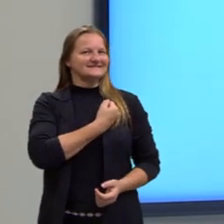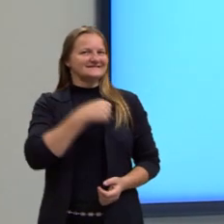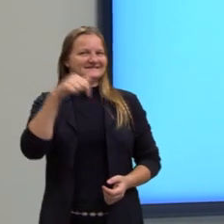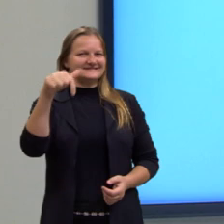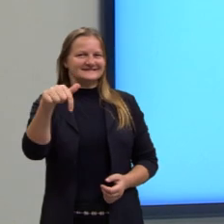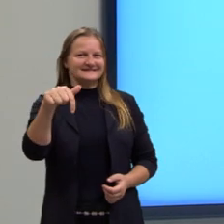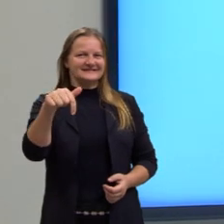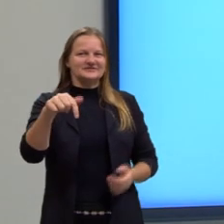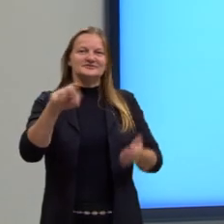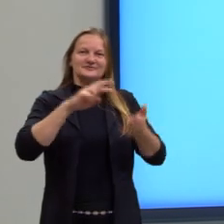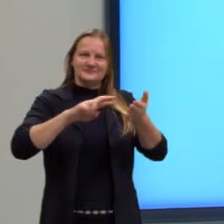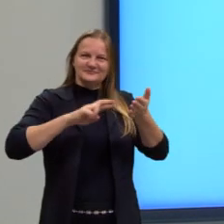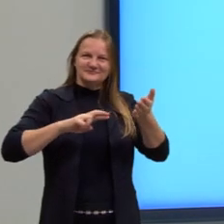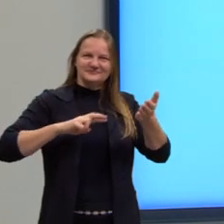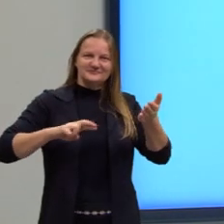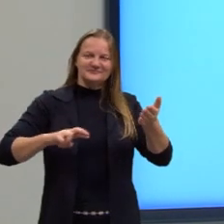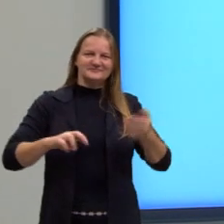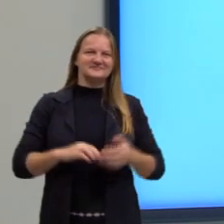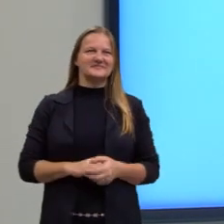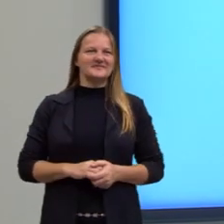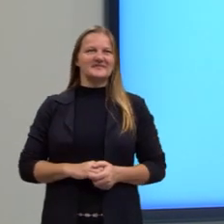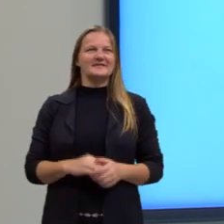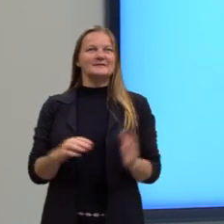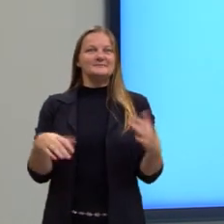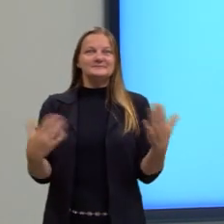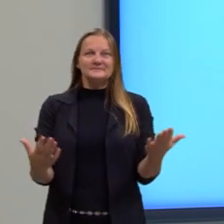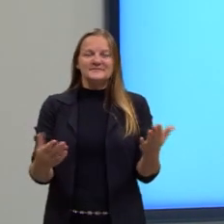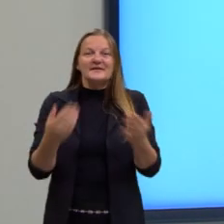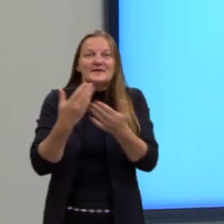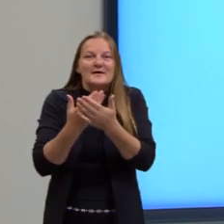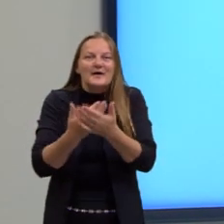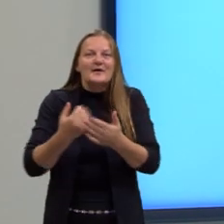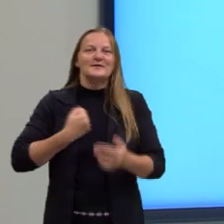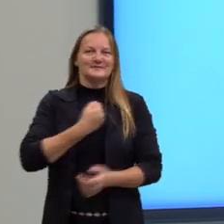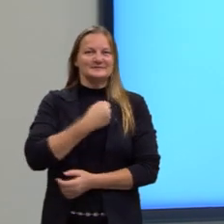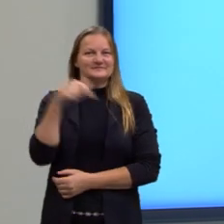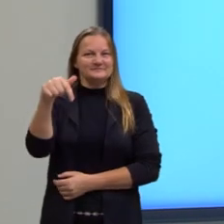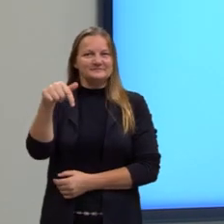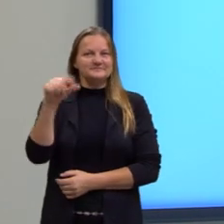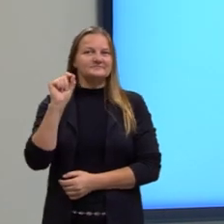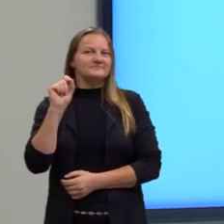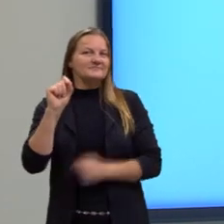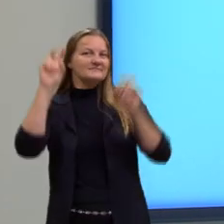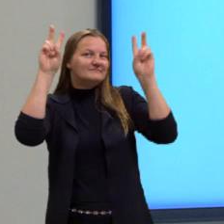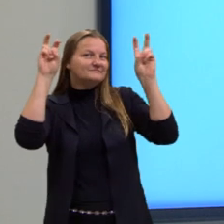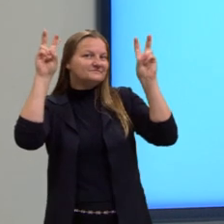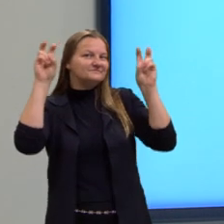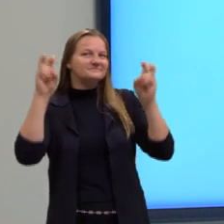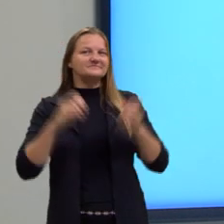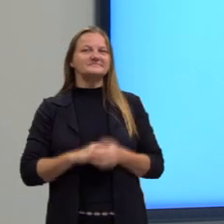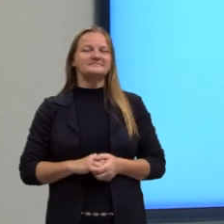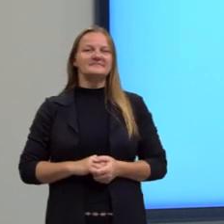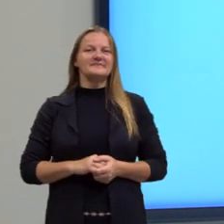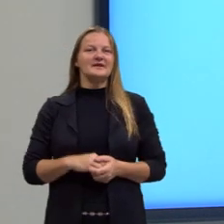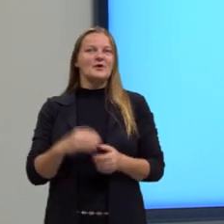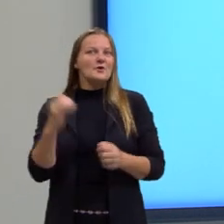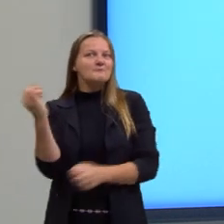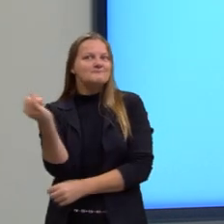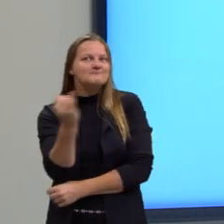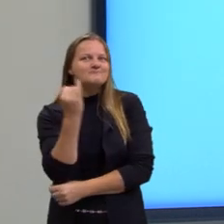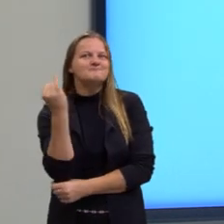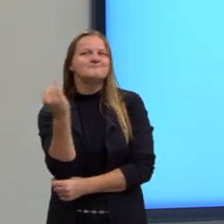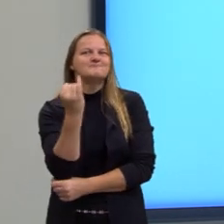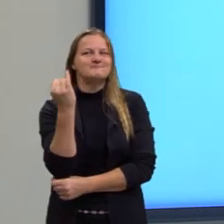7 de redação. E a nossa aula número 7 traz algo fundamental,